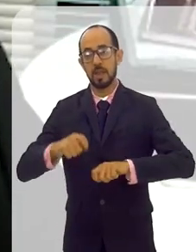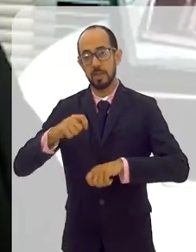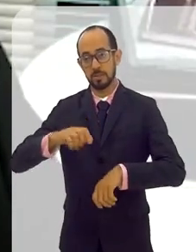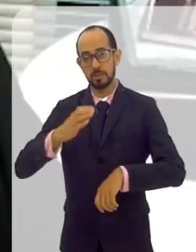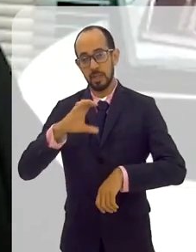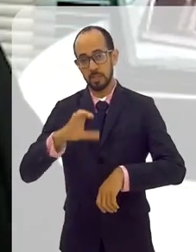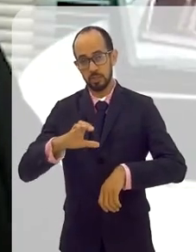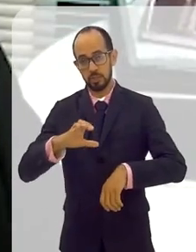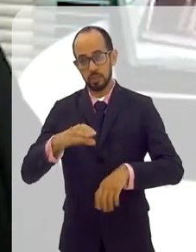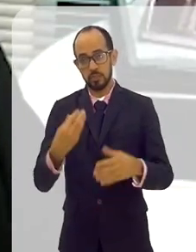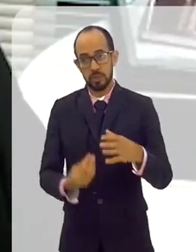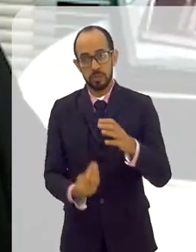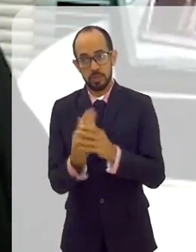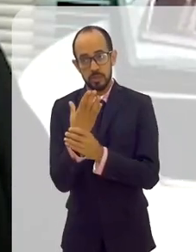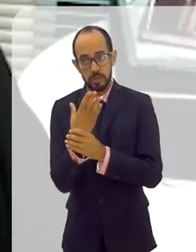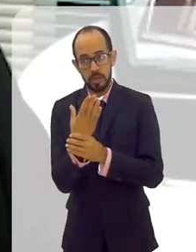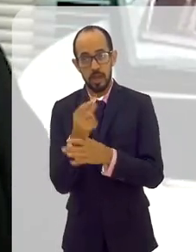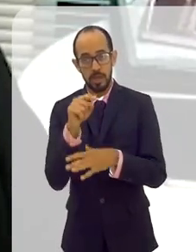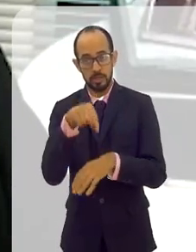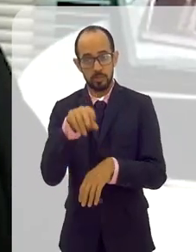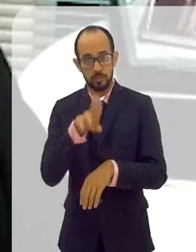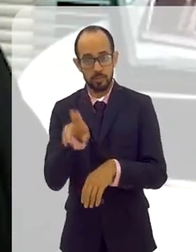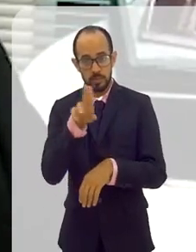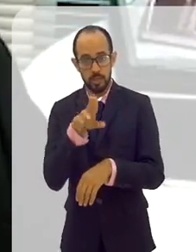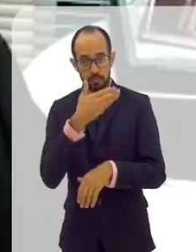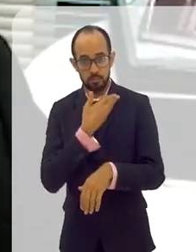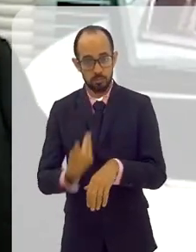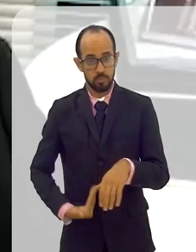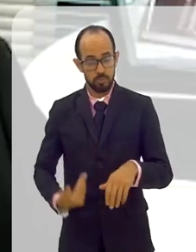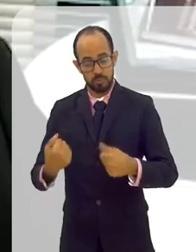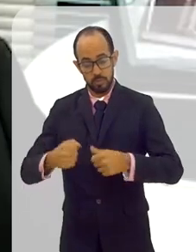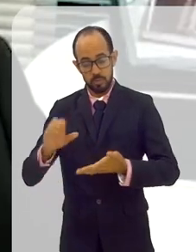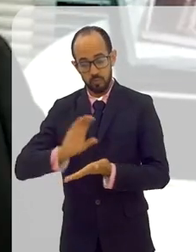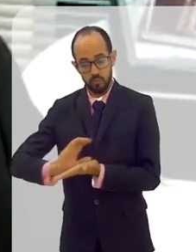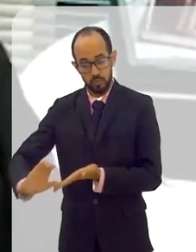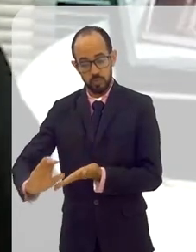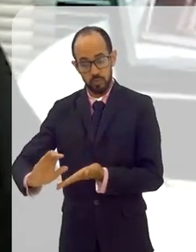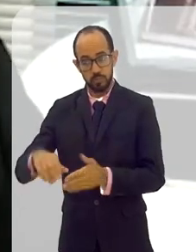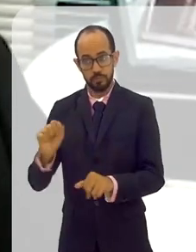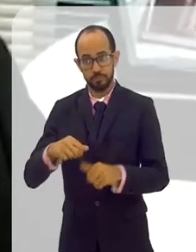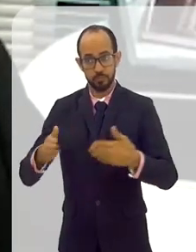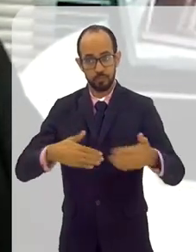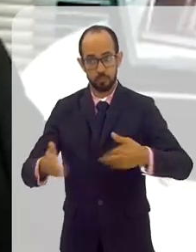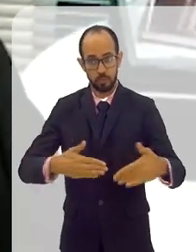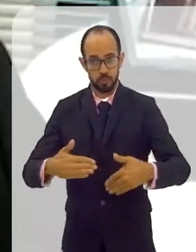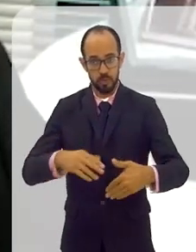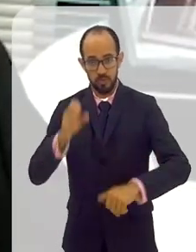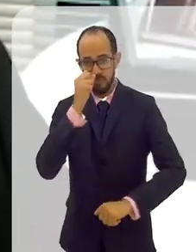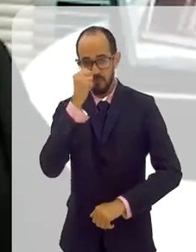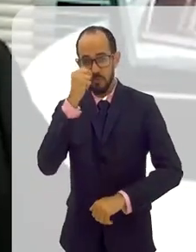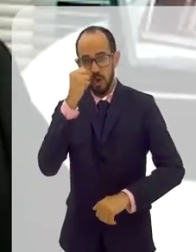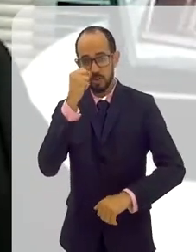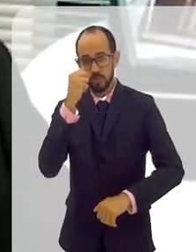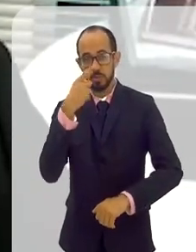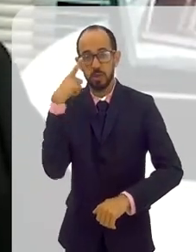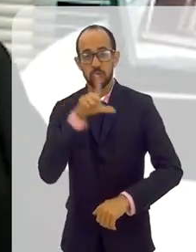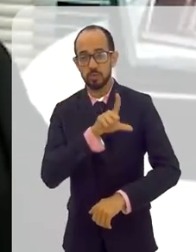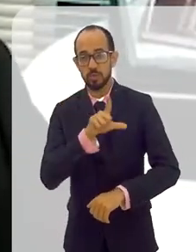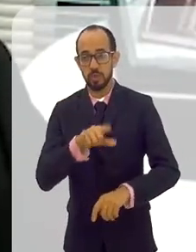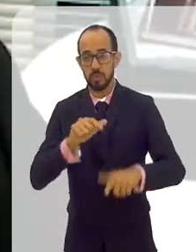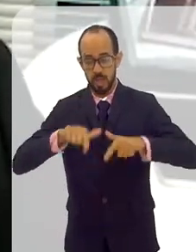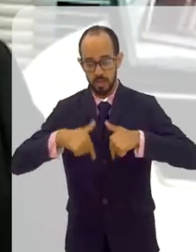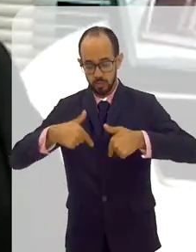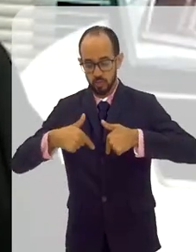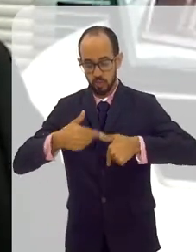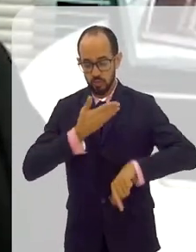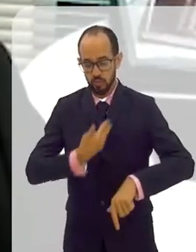capacidade científica instalada nas nossas universidades públicas. Nós precisamos de investimento e de um setor produtivo mais robusto